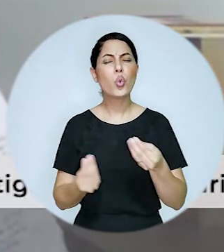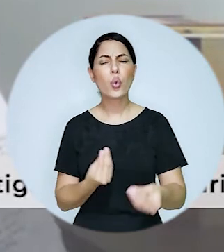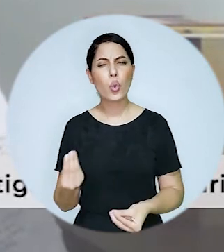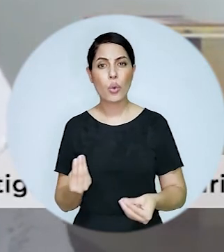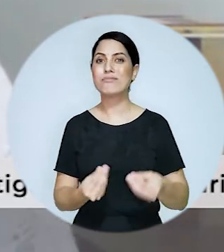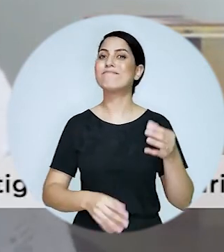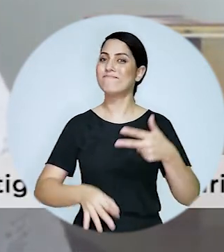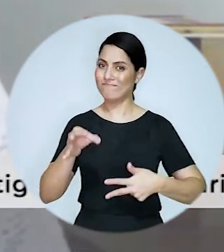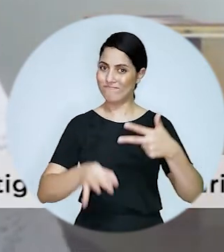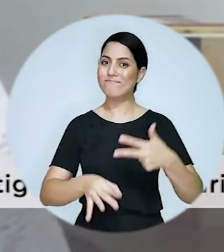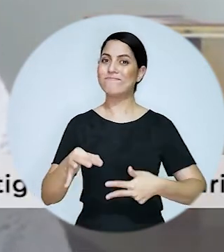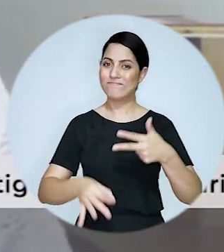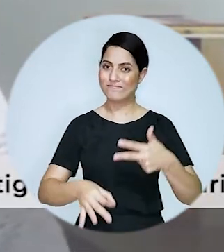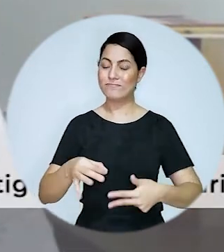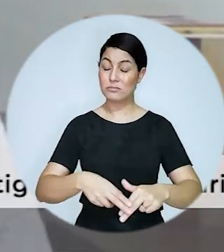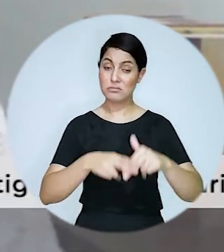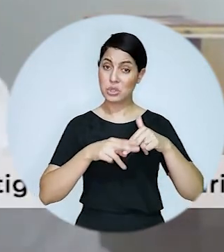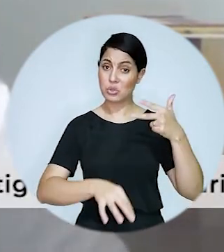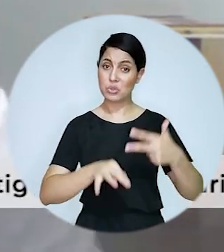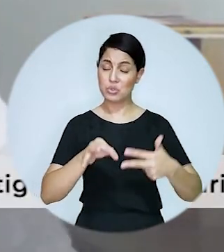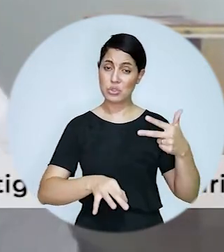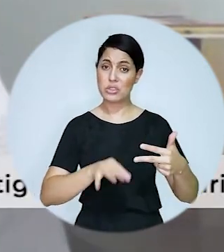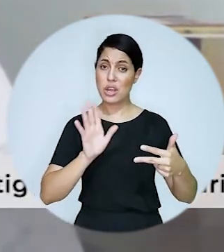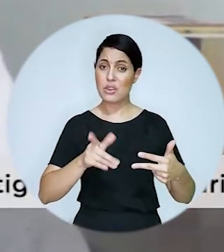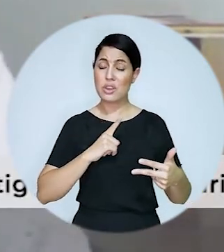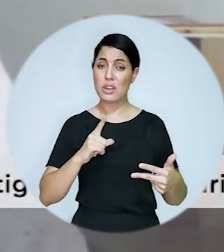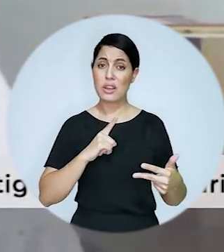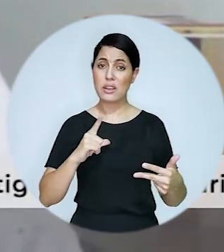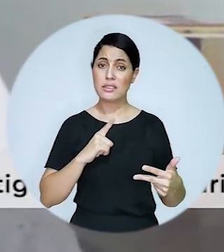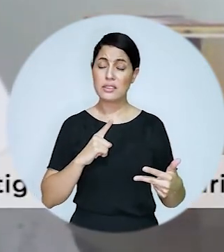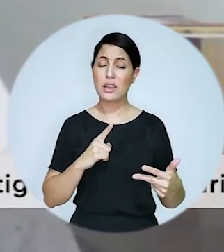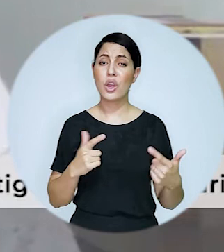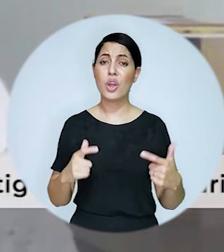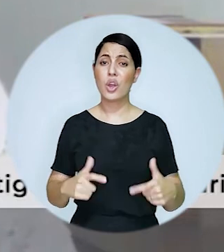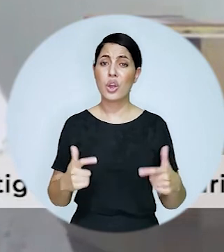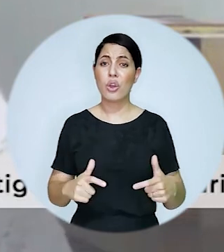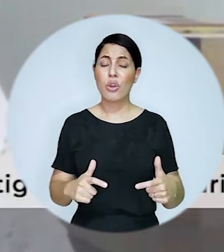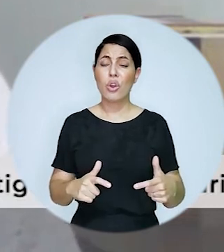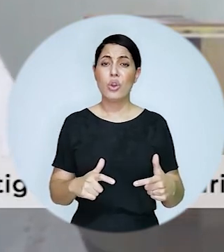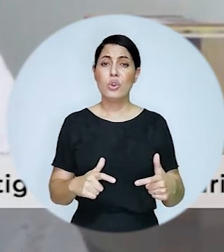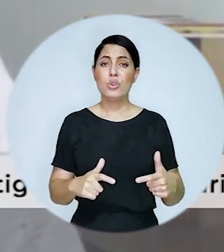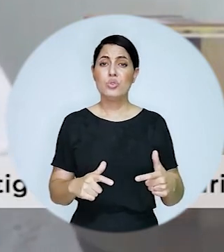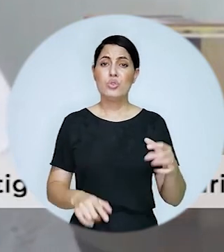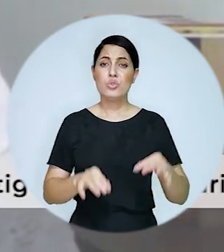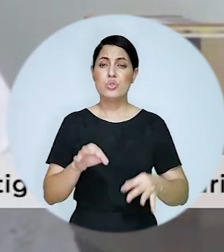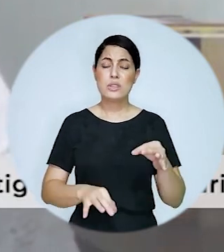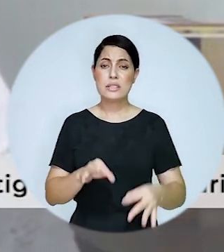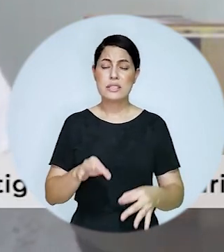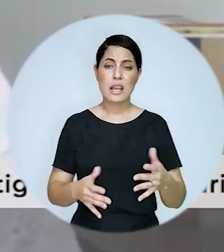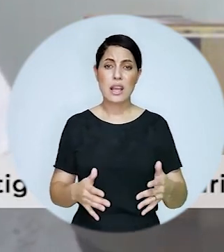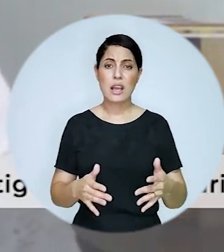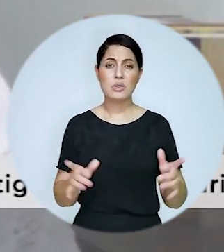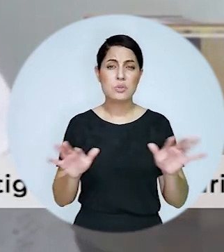vezes perante o poder judiciário na lógica do processo dos juizados de pequenas causas e dos